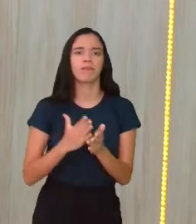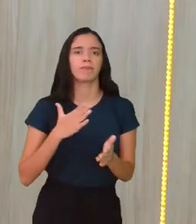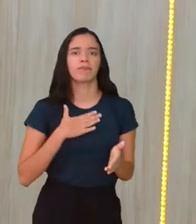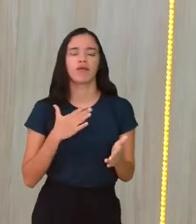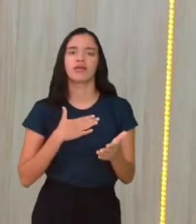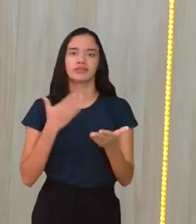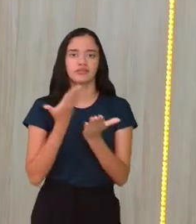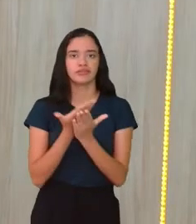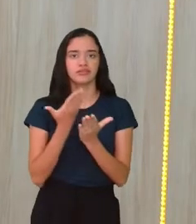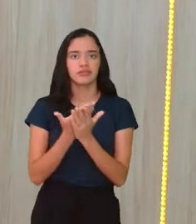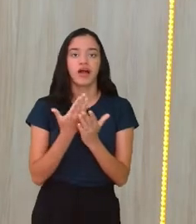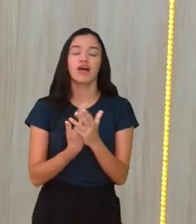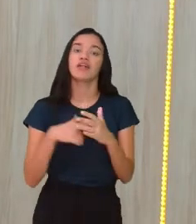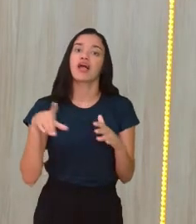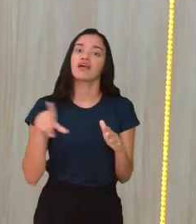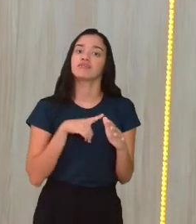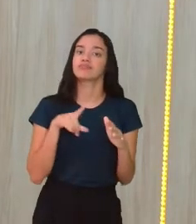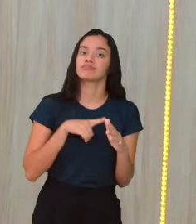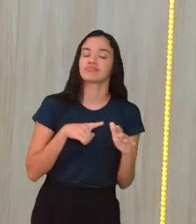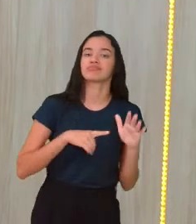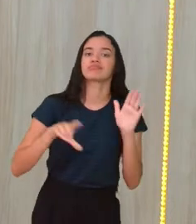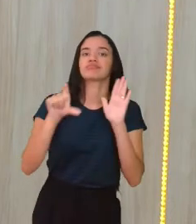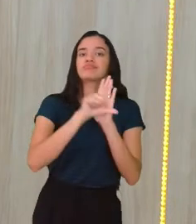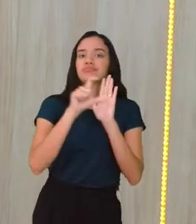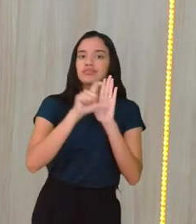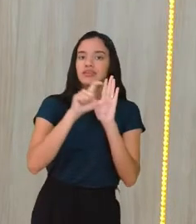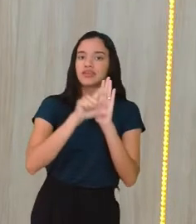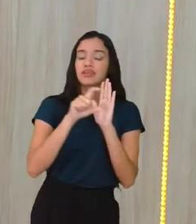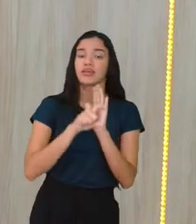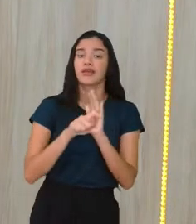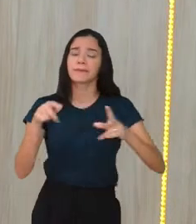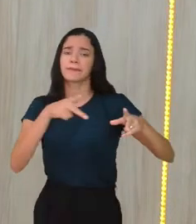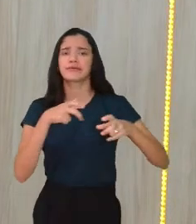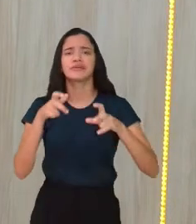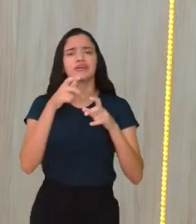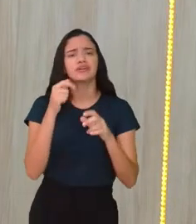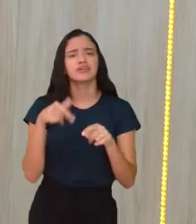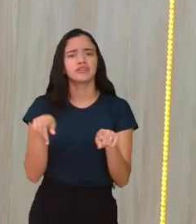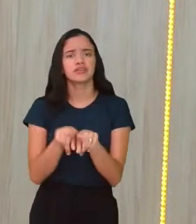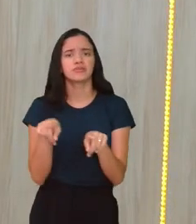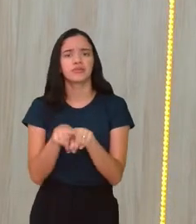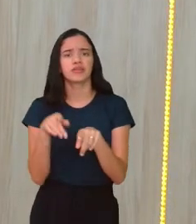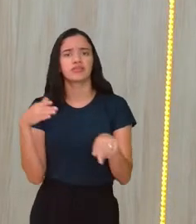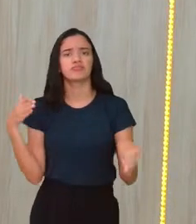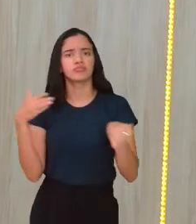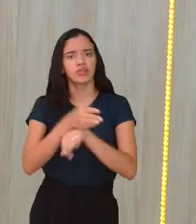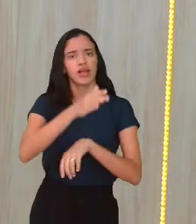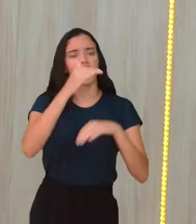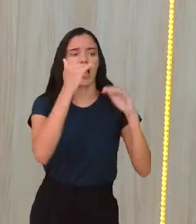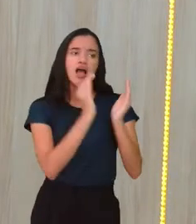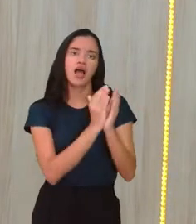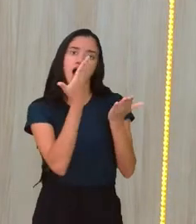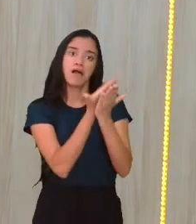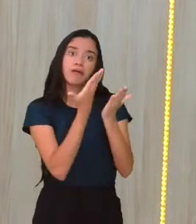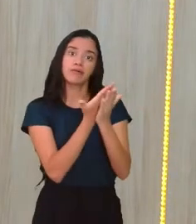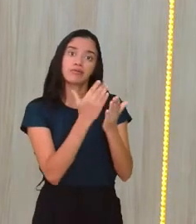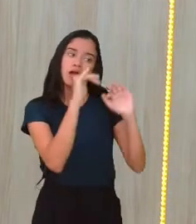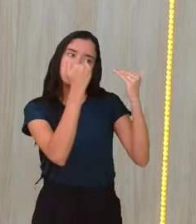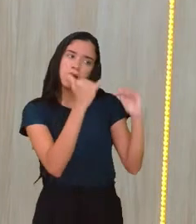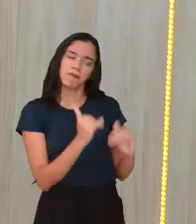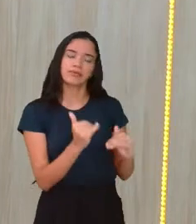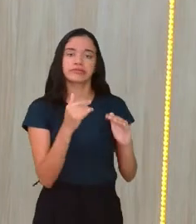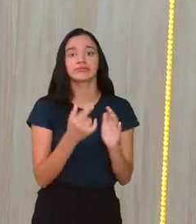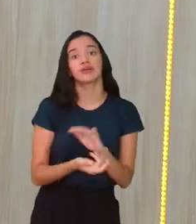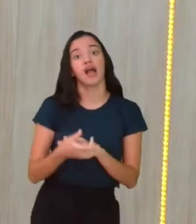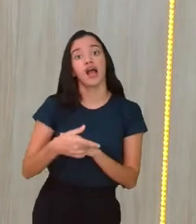vocês encontram QR Codes, né, identificando e indicando aulas anteriores, que aí faz